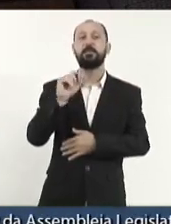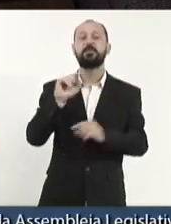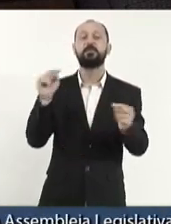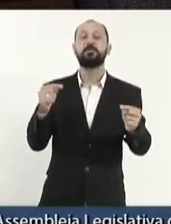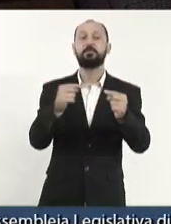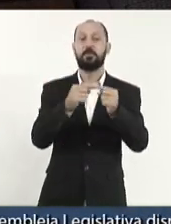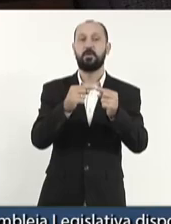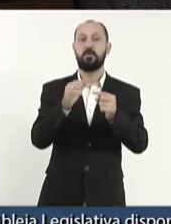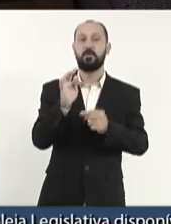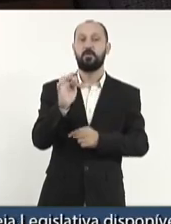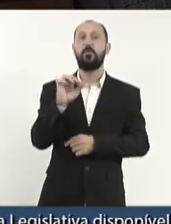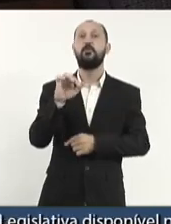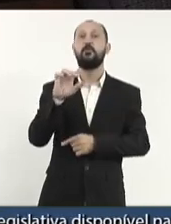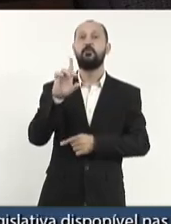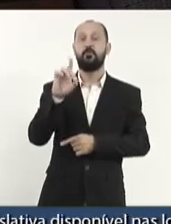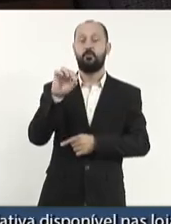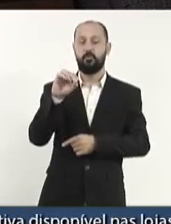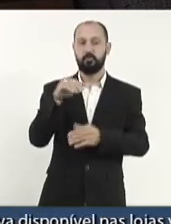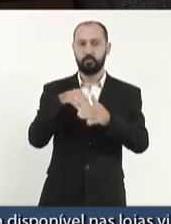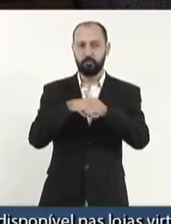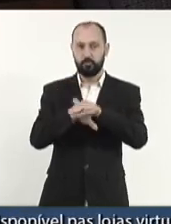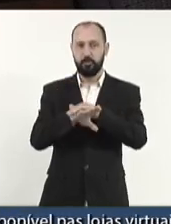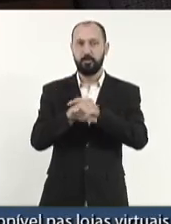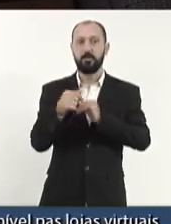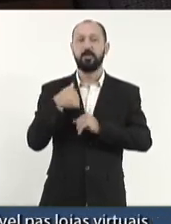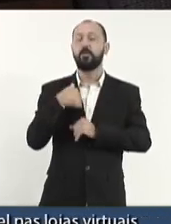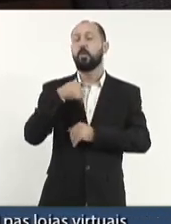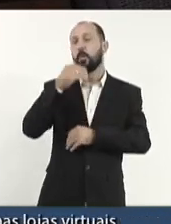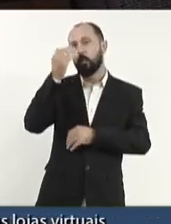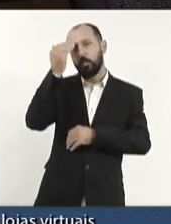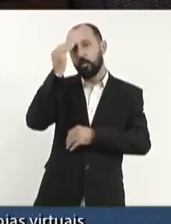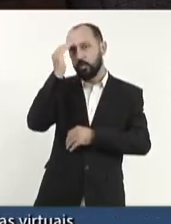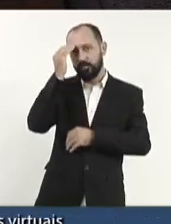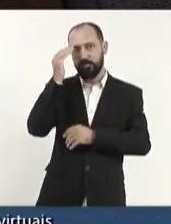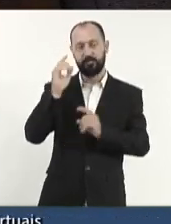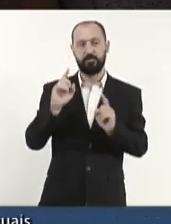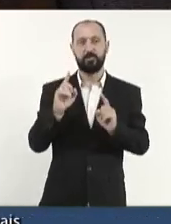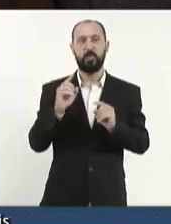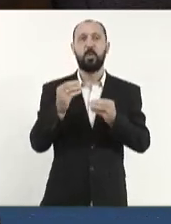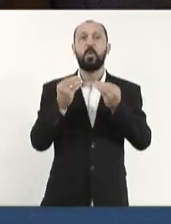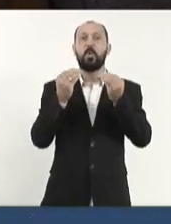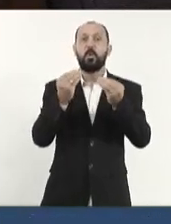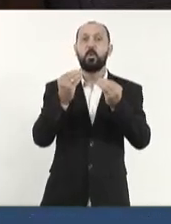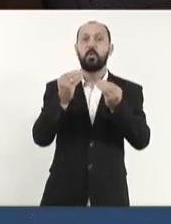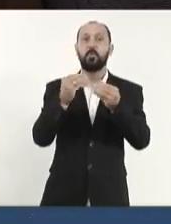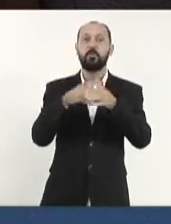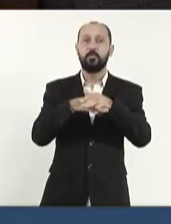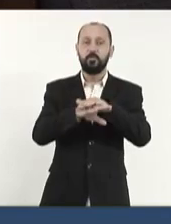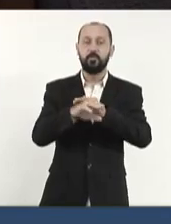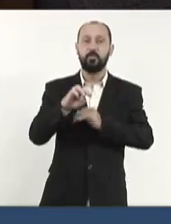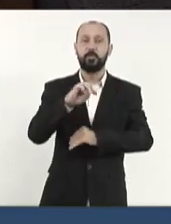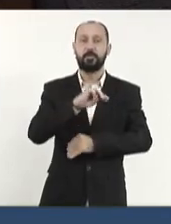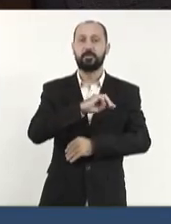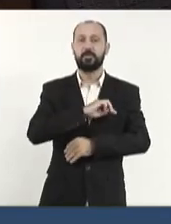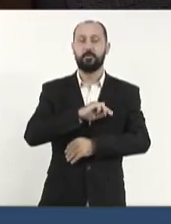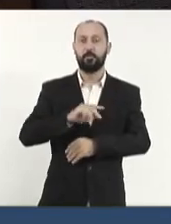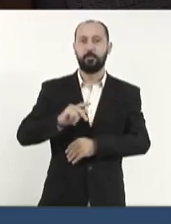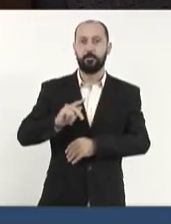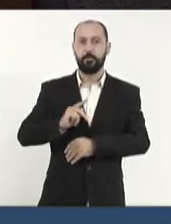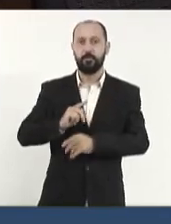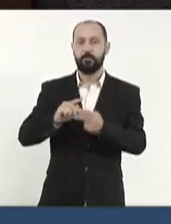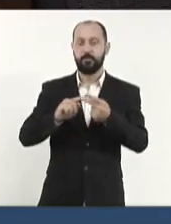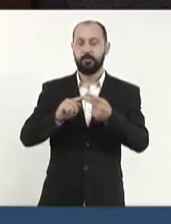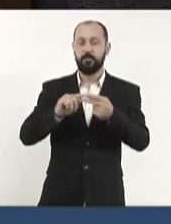em relação aos fundos. Eu ainda não consegui entender como é que o fundo do Ministério Público,